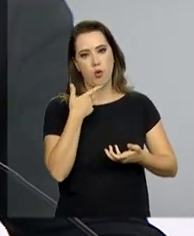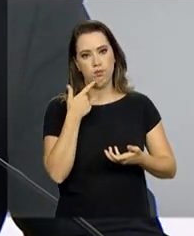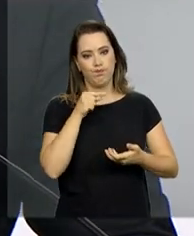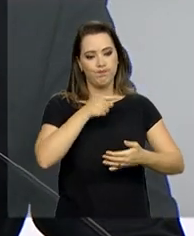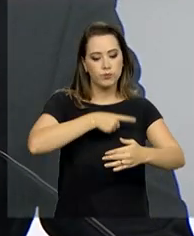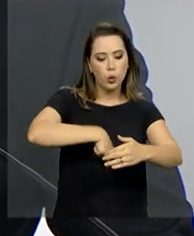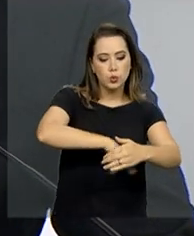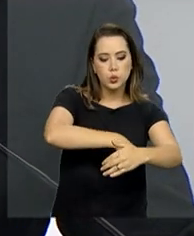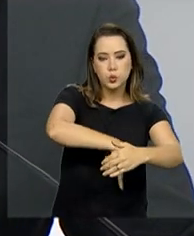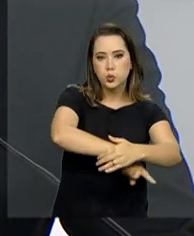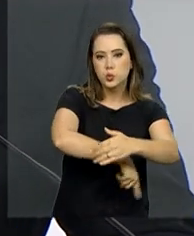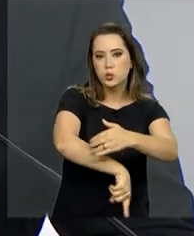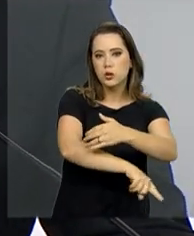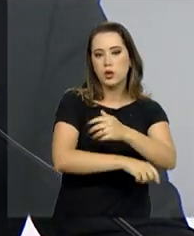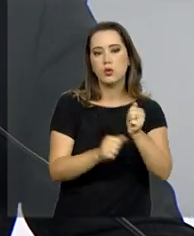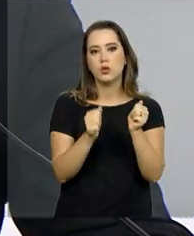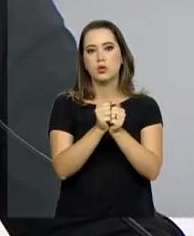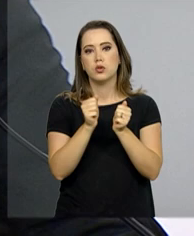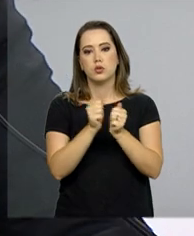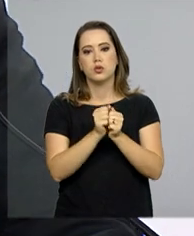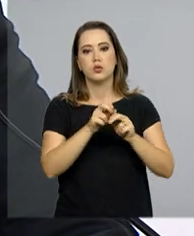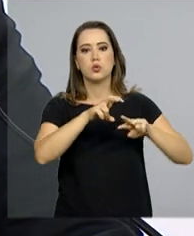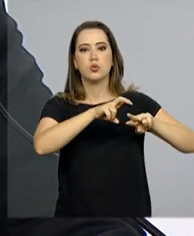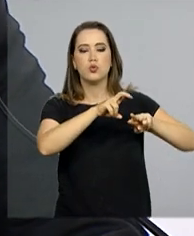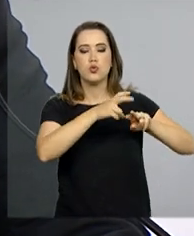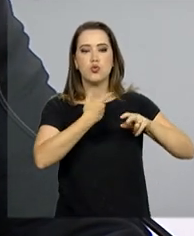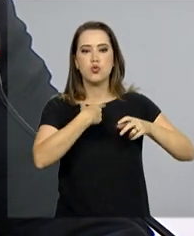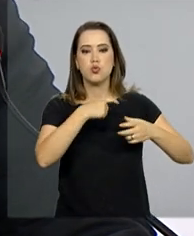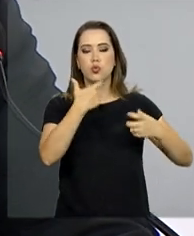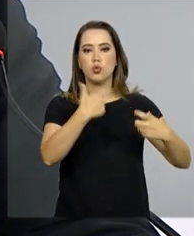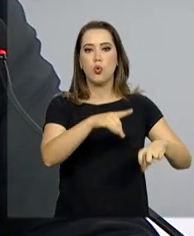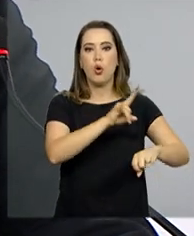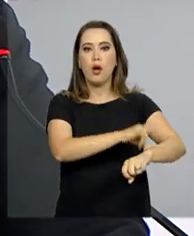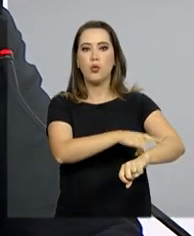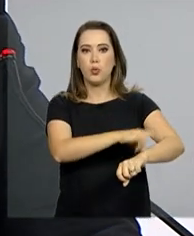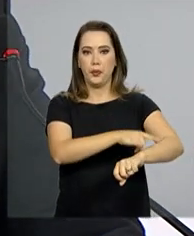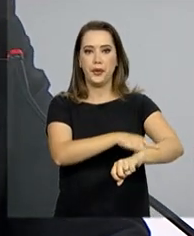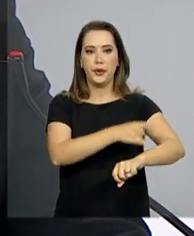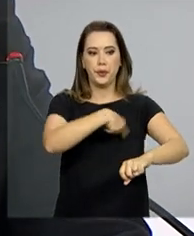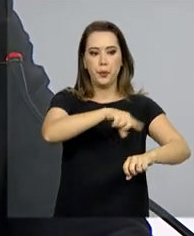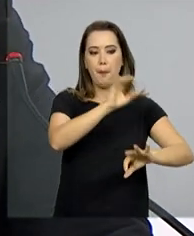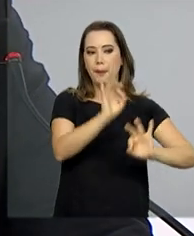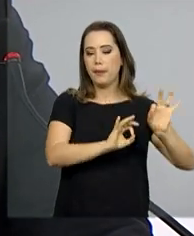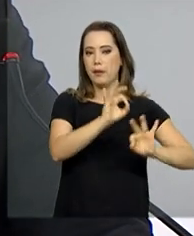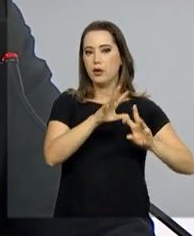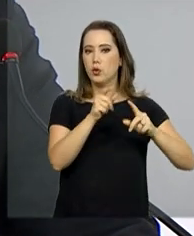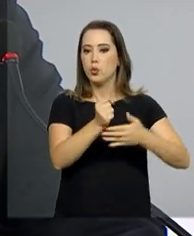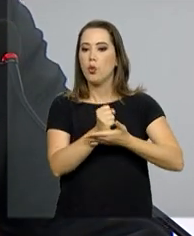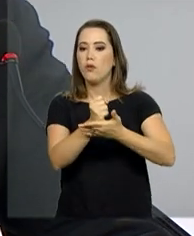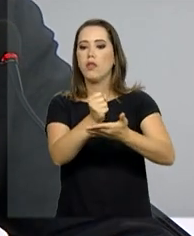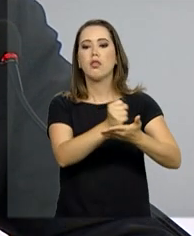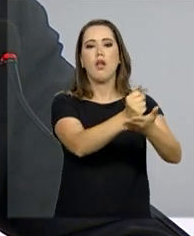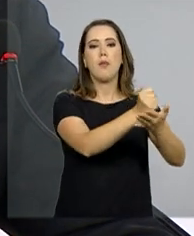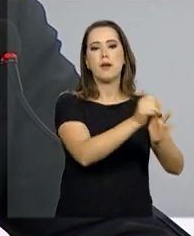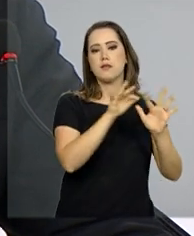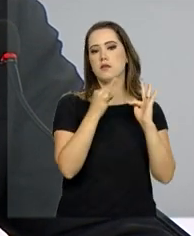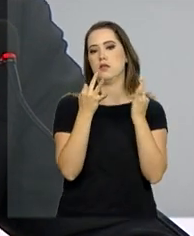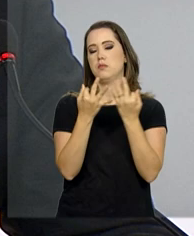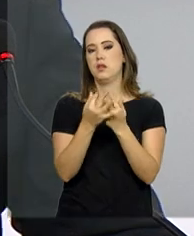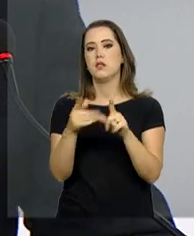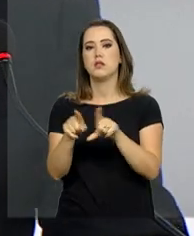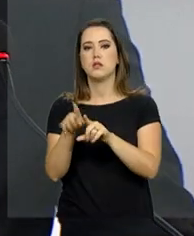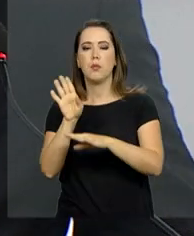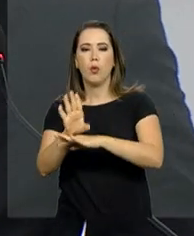a um módulo sanitário com fossa séptica e mais do que isso, presidente, com